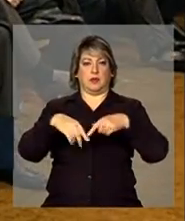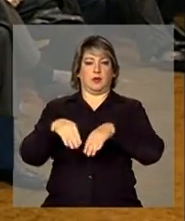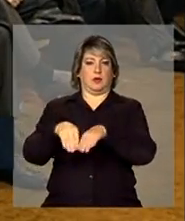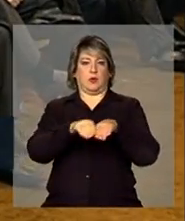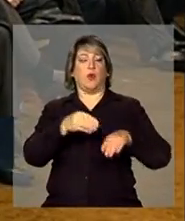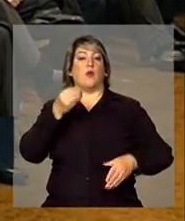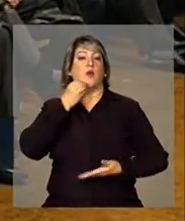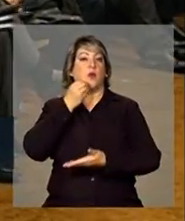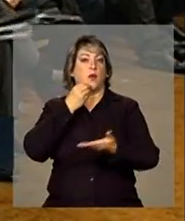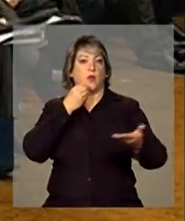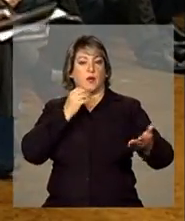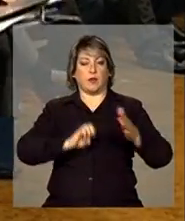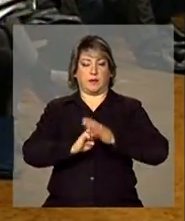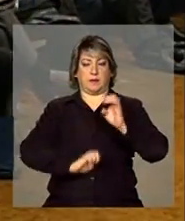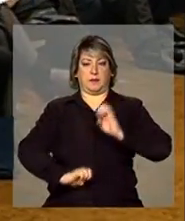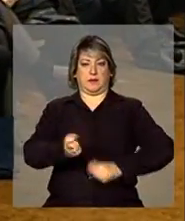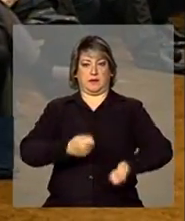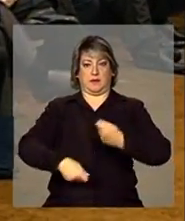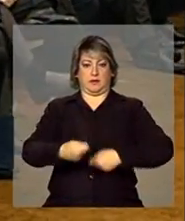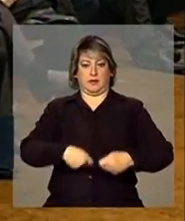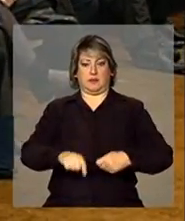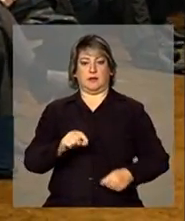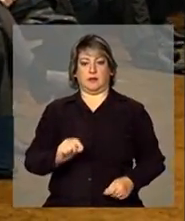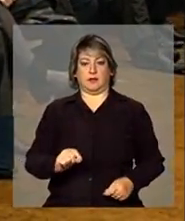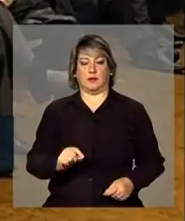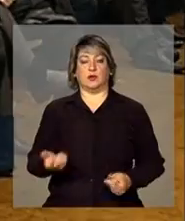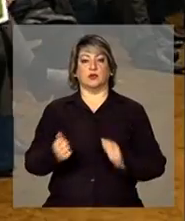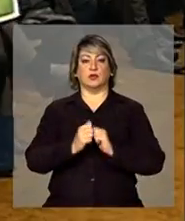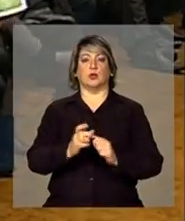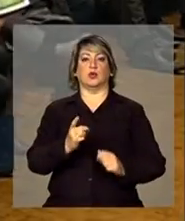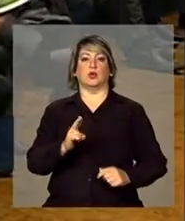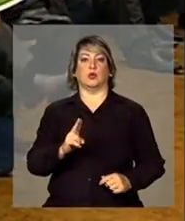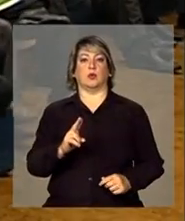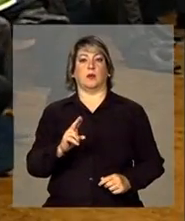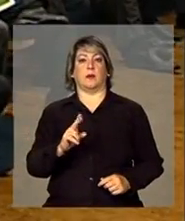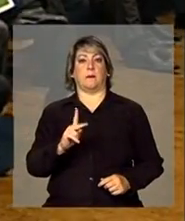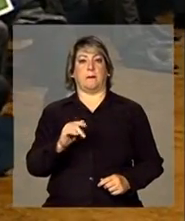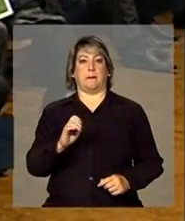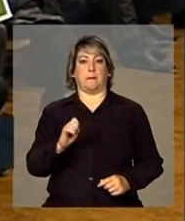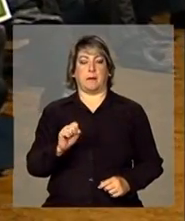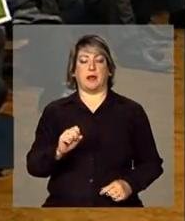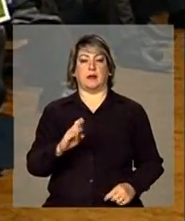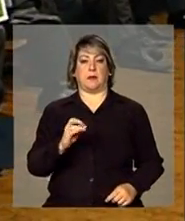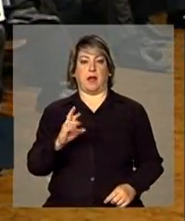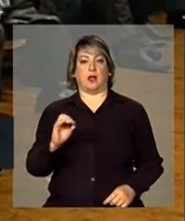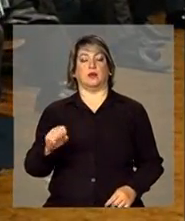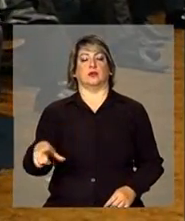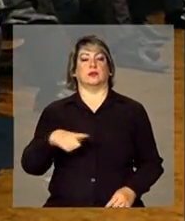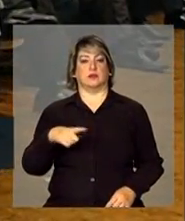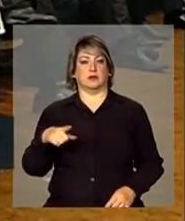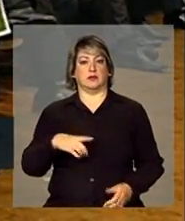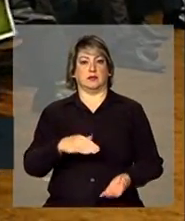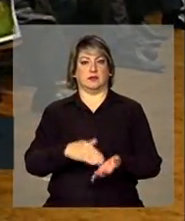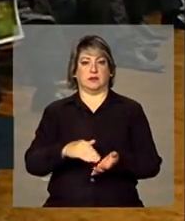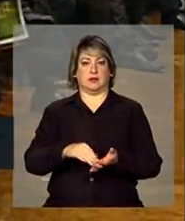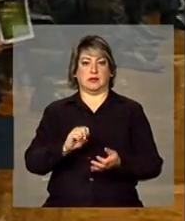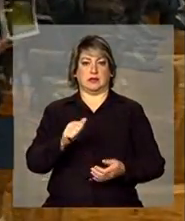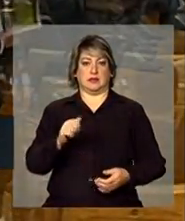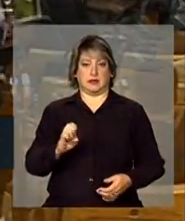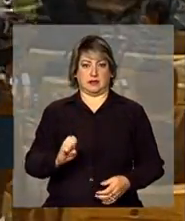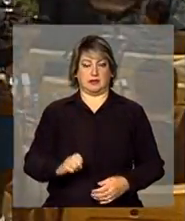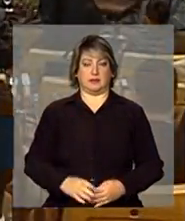e oportunidade empresarial e será acompanhado pelo doutor Ricardo Paes de Barros, secretário de Ações Estratégicas da SAI.